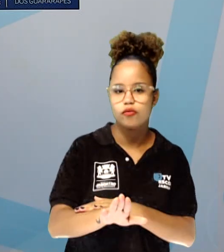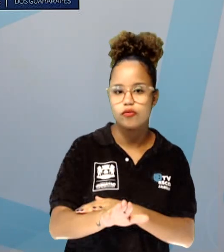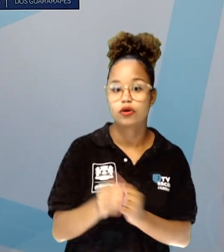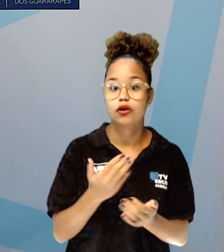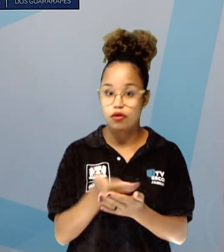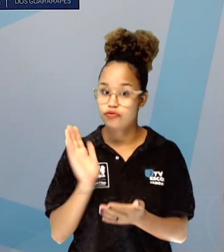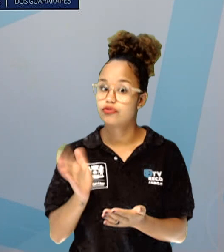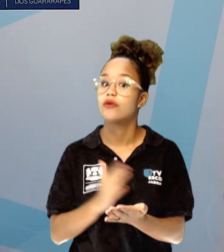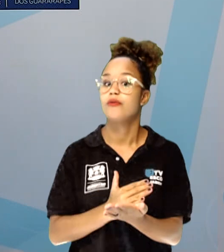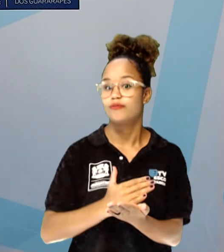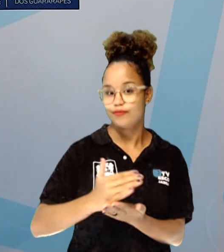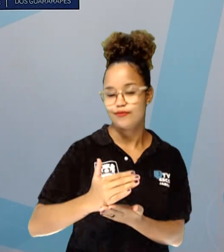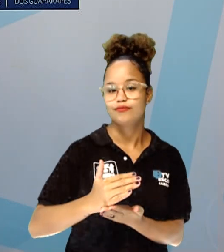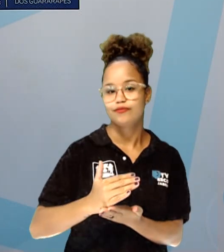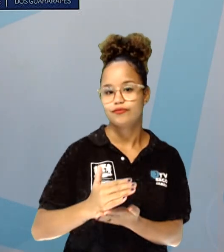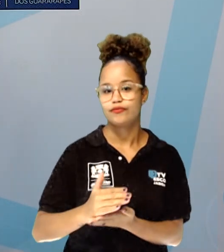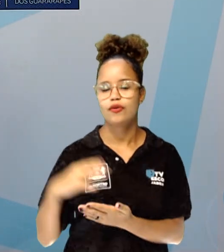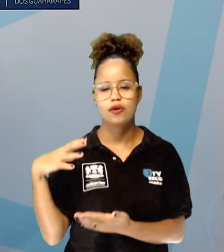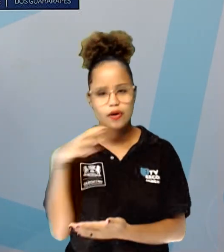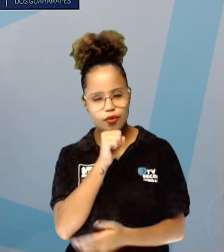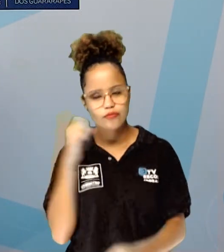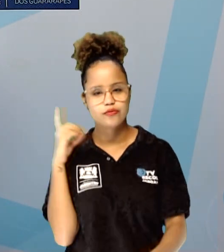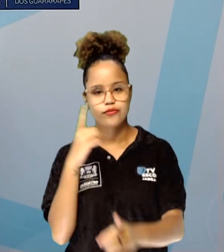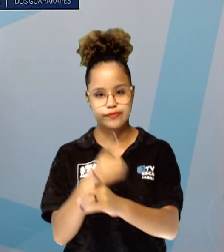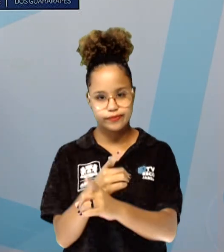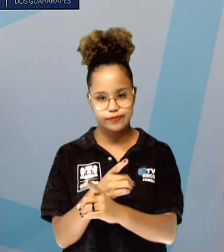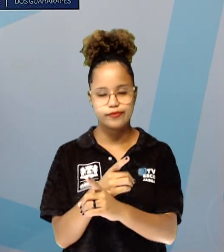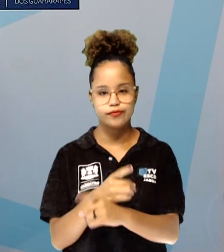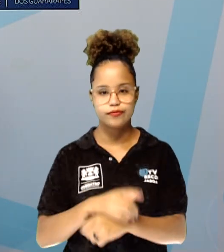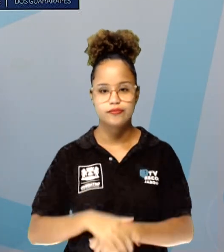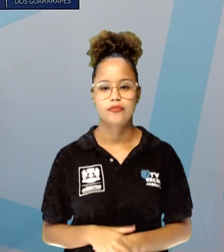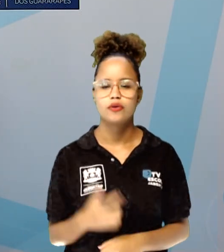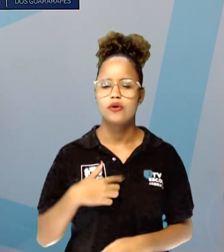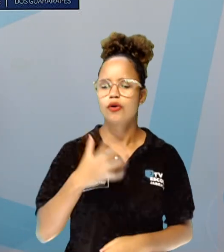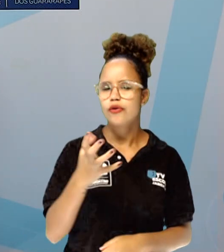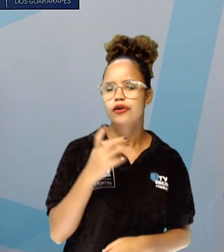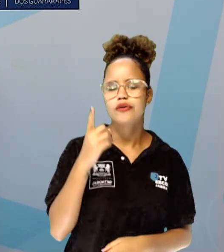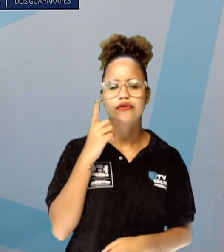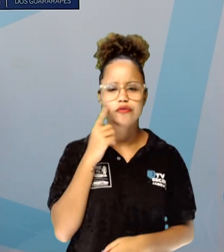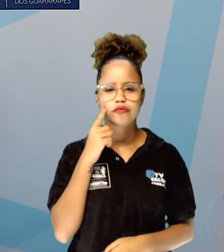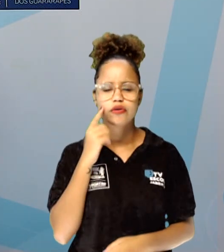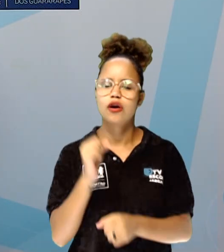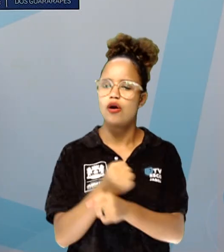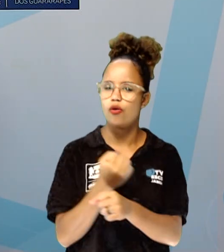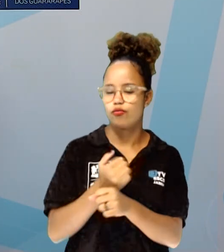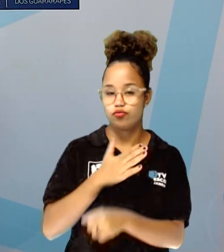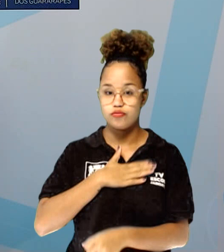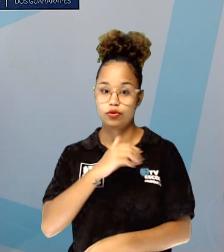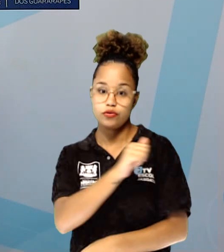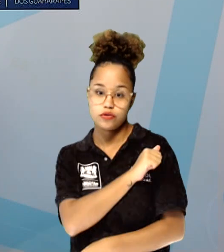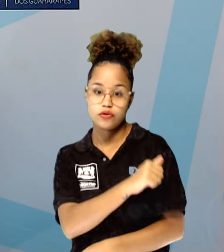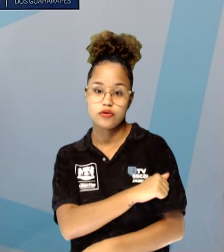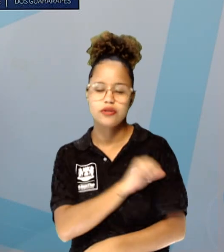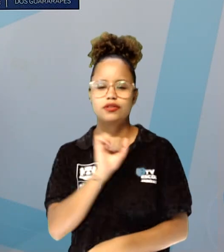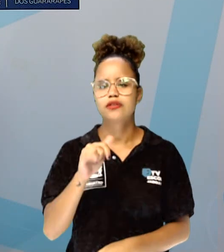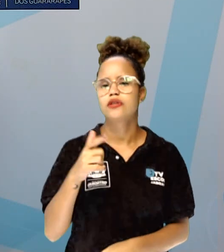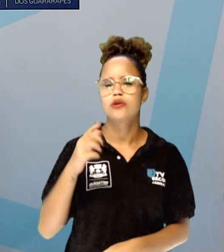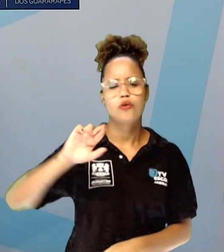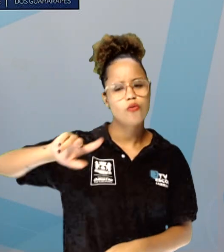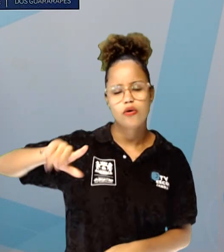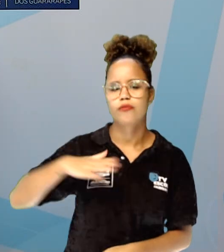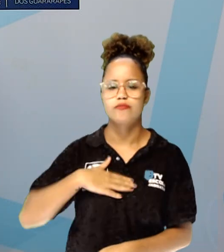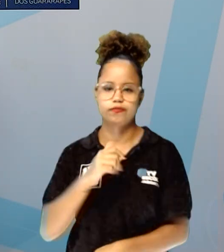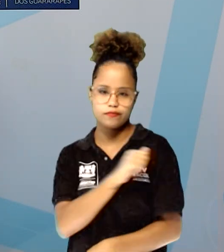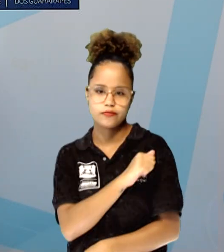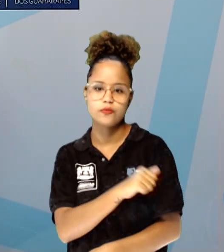começando logo logo a gente se encontra e eu quero ver as obras dos meus alunos e eu quero que quem não é meu aluno